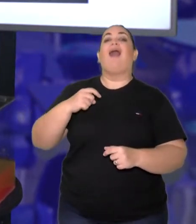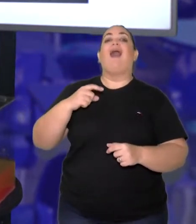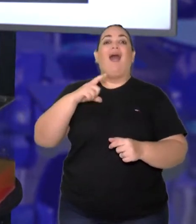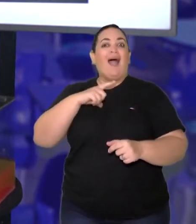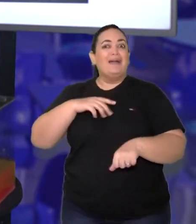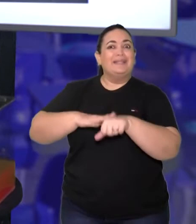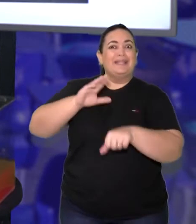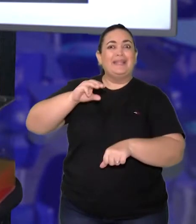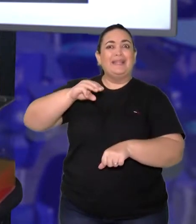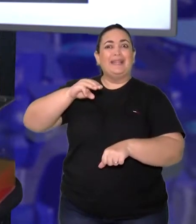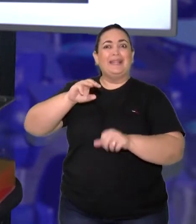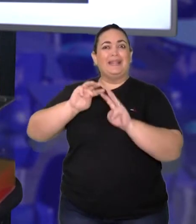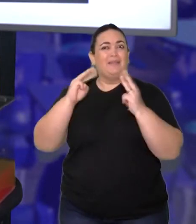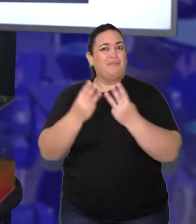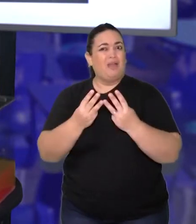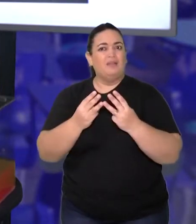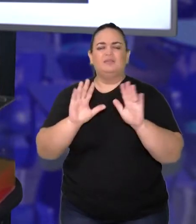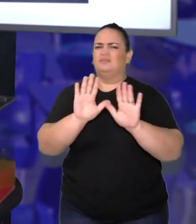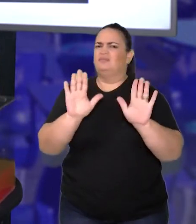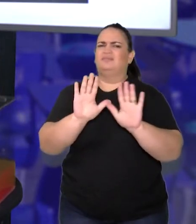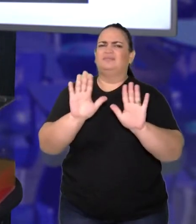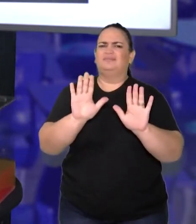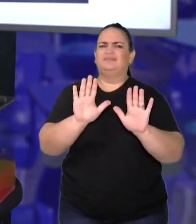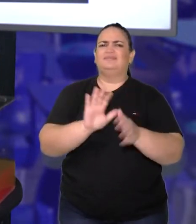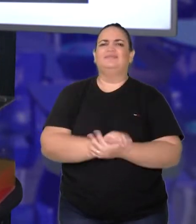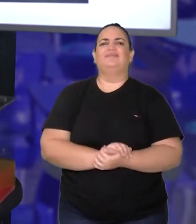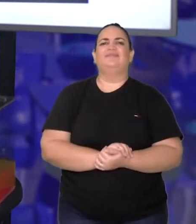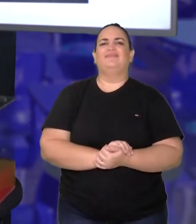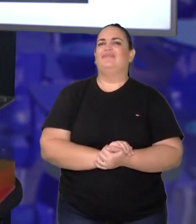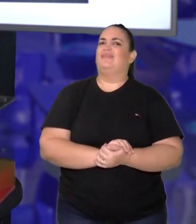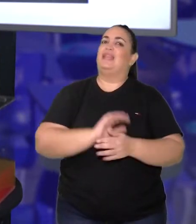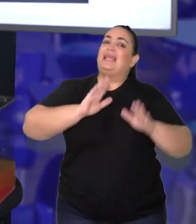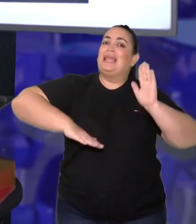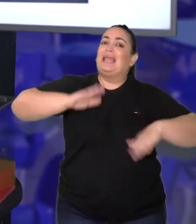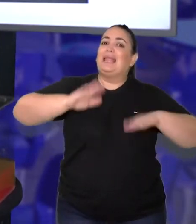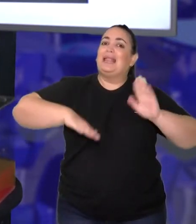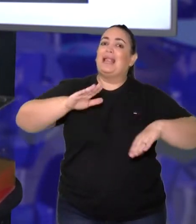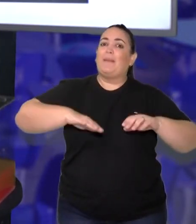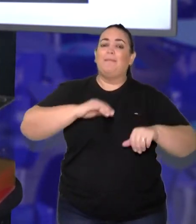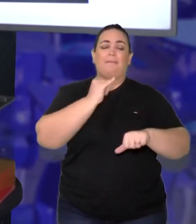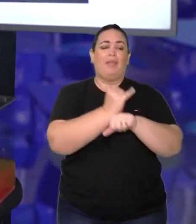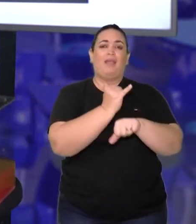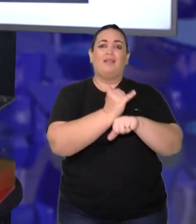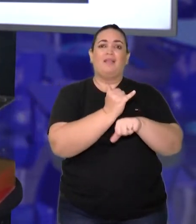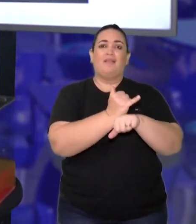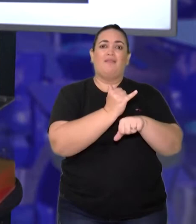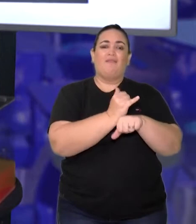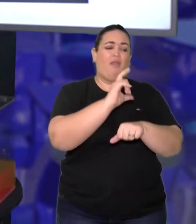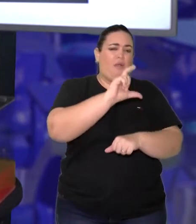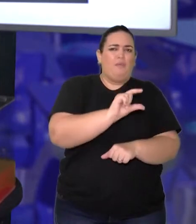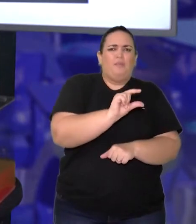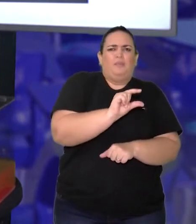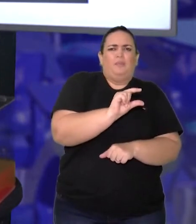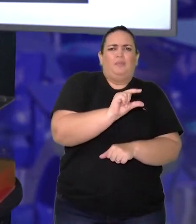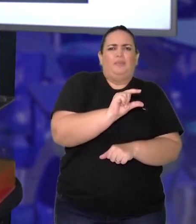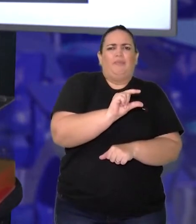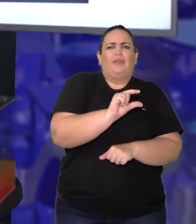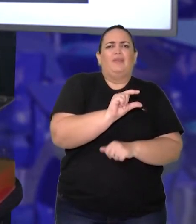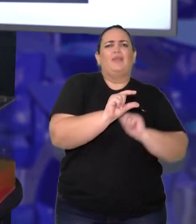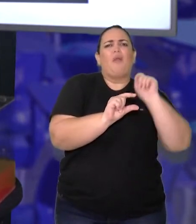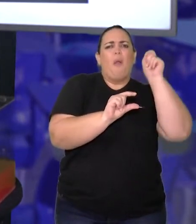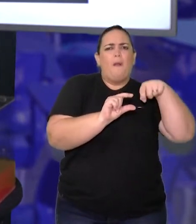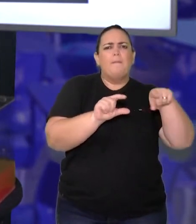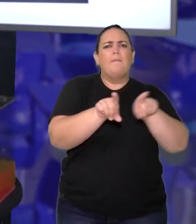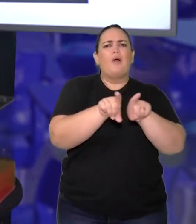a gente pode ter, como exemplo aqui na imagem, um peso de ferro pequenininho, sendo exatamente igual a um volume